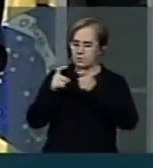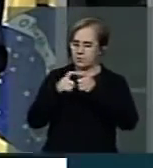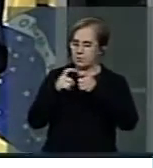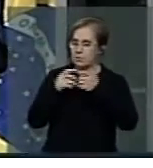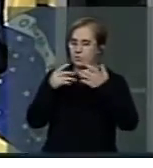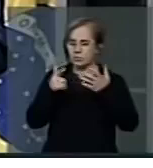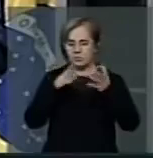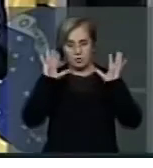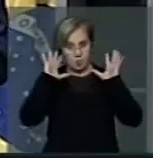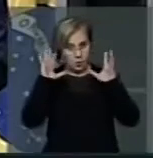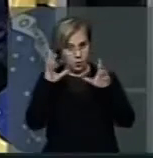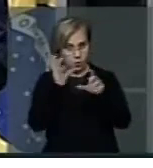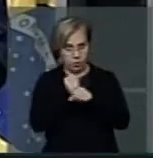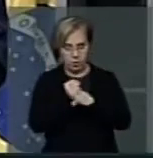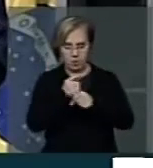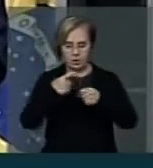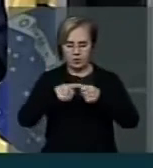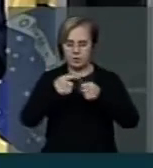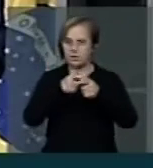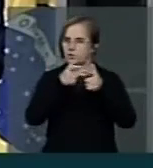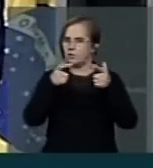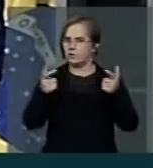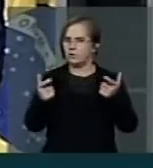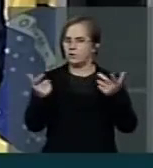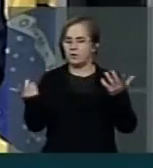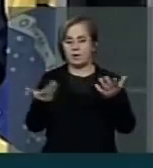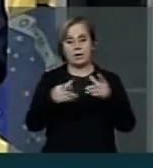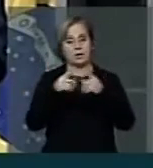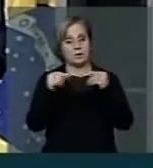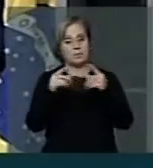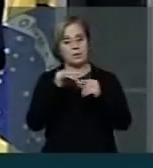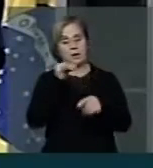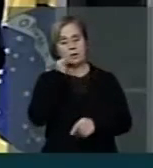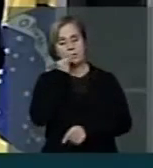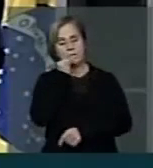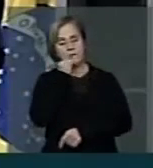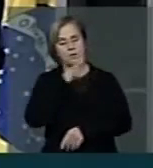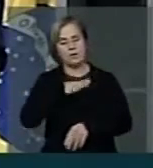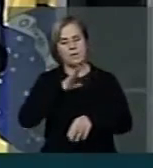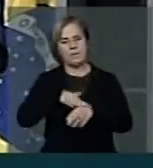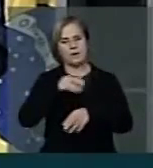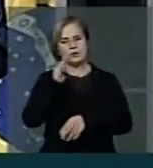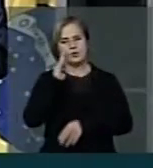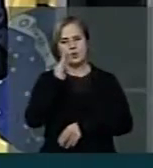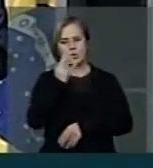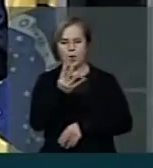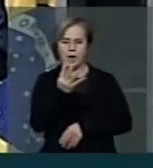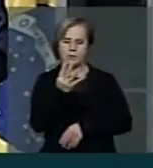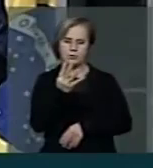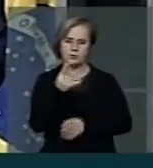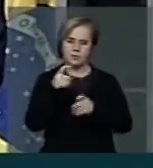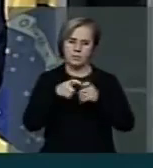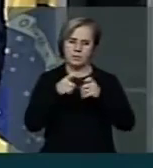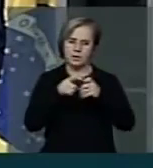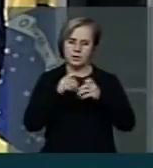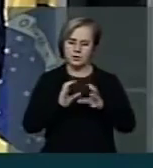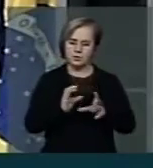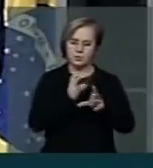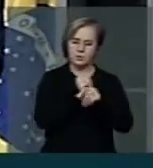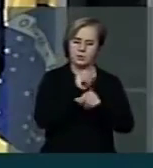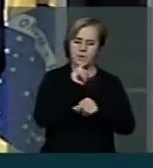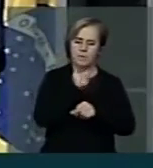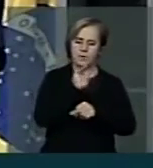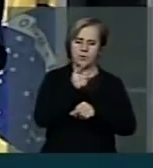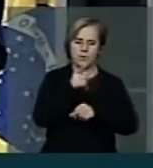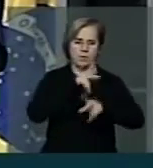concentrando nas grandes cidades. Em Brasília, por exemplo, mais de 4 médicos por mil habitantes. Recife e Rio de